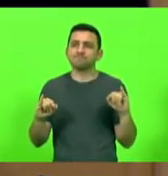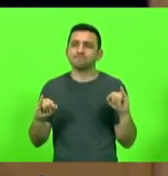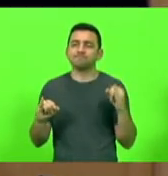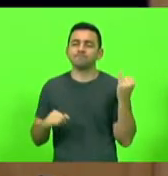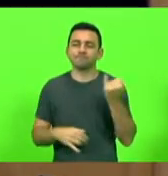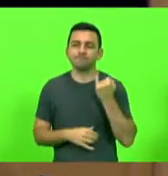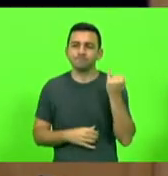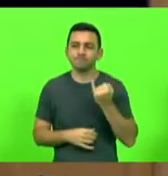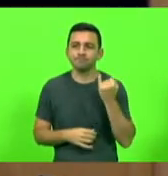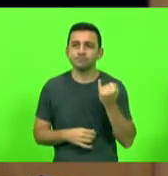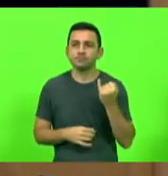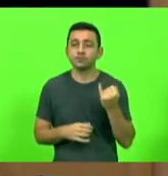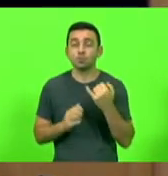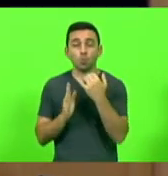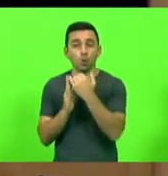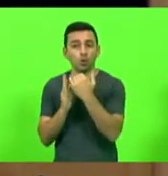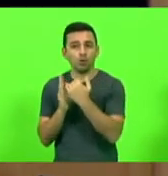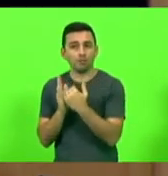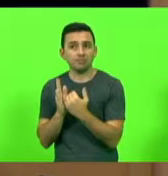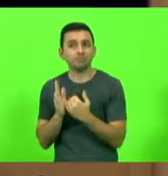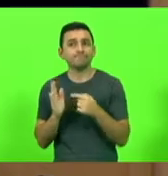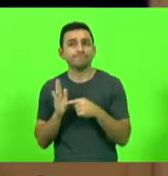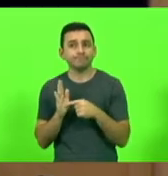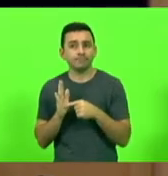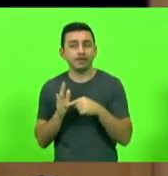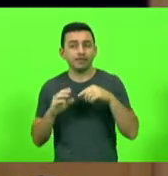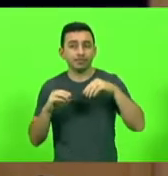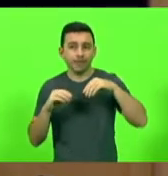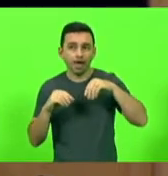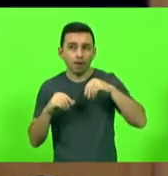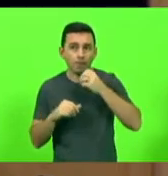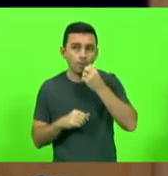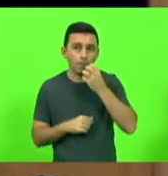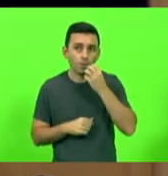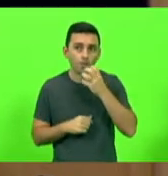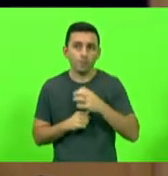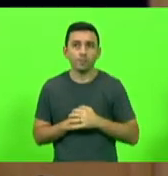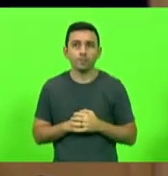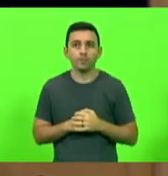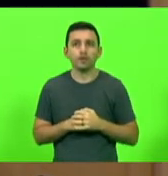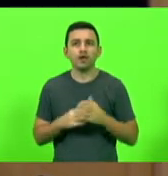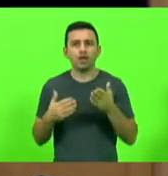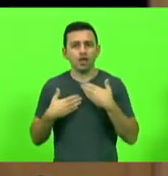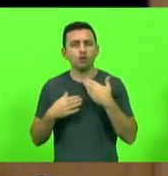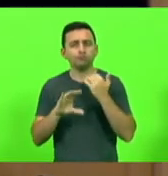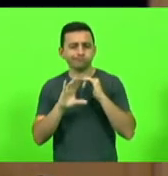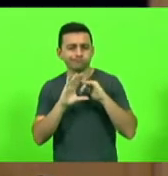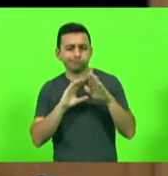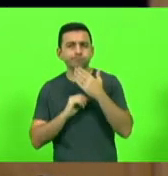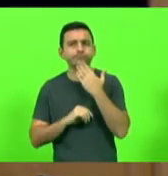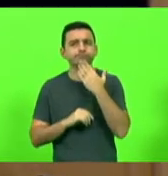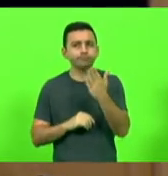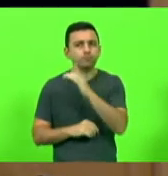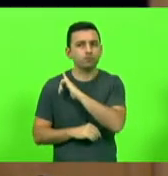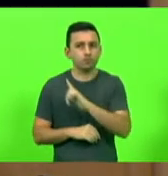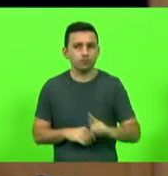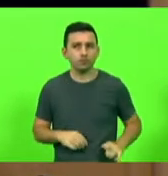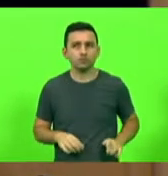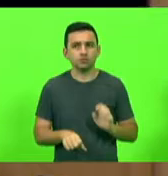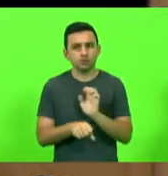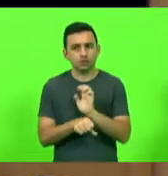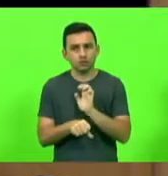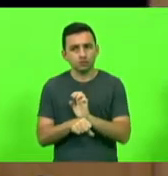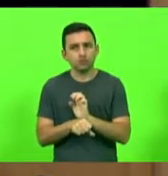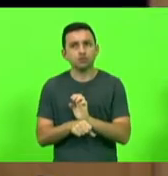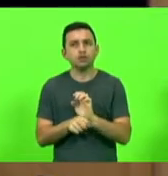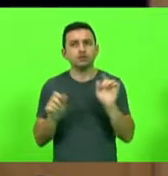E sobre esse programa, sobre o Terra Boa, eu encaminhei também um pedido ao governo do Estado que conceda aí